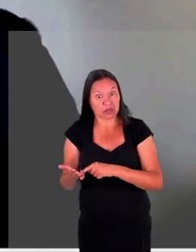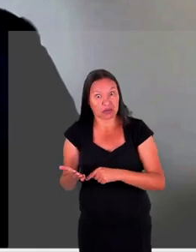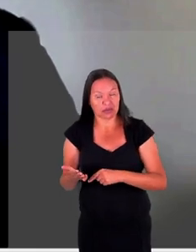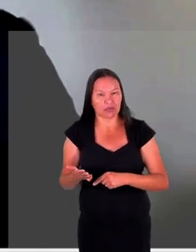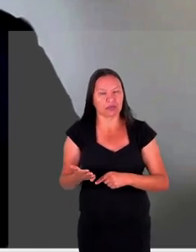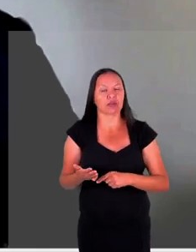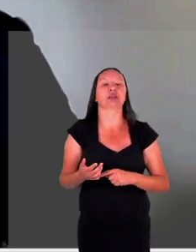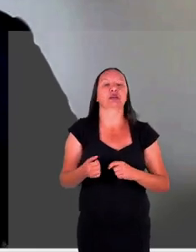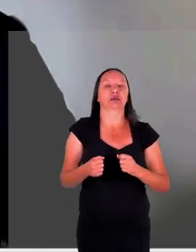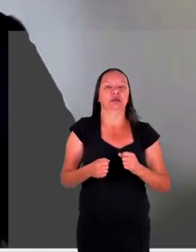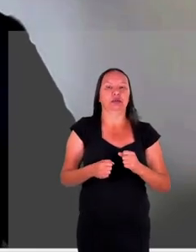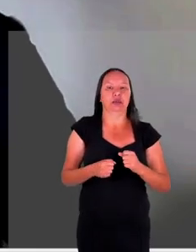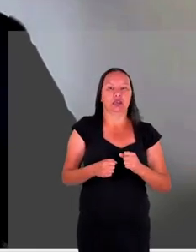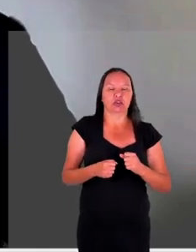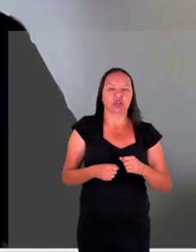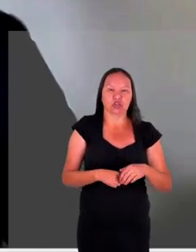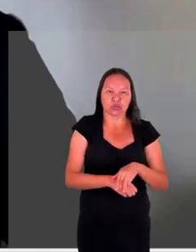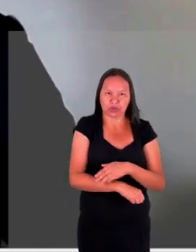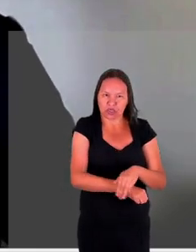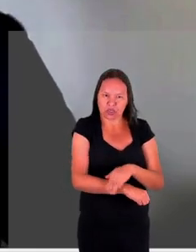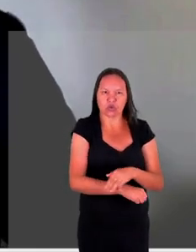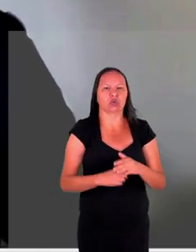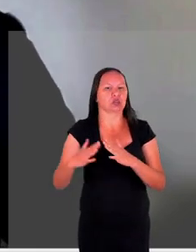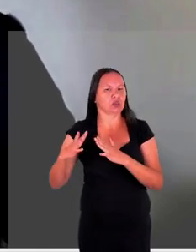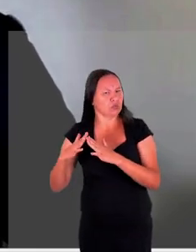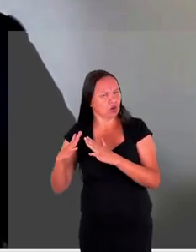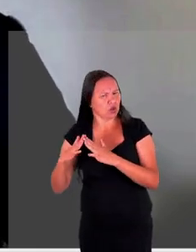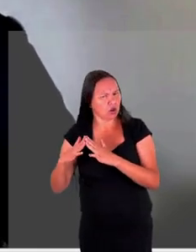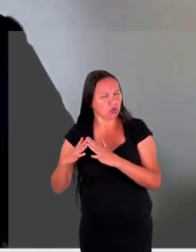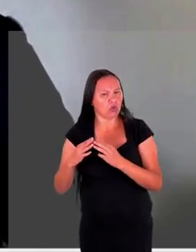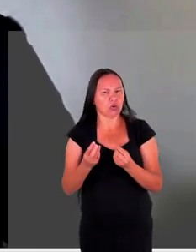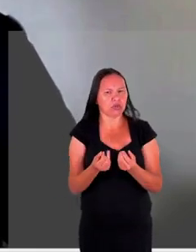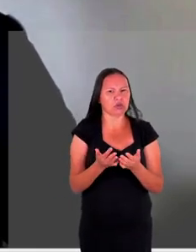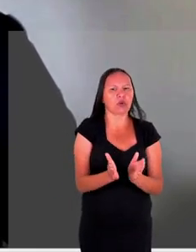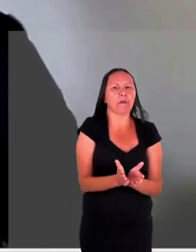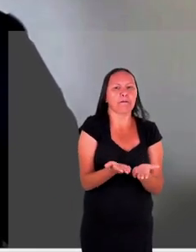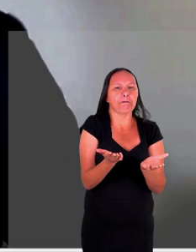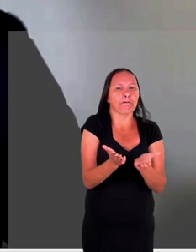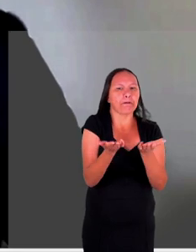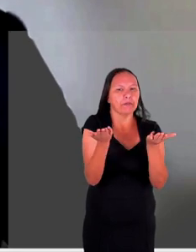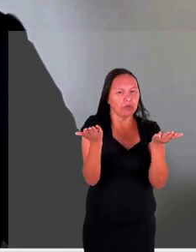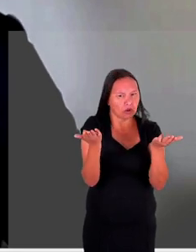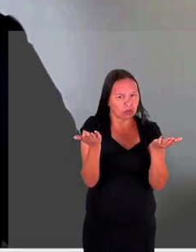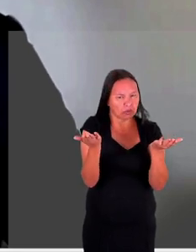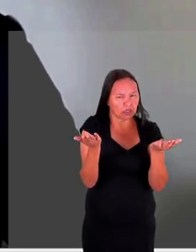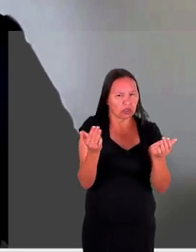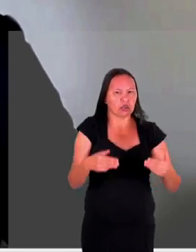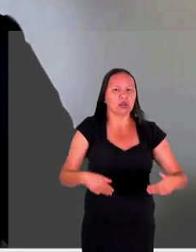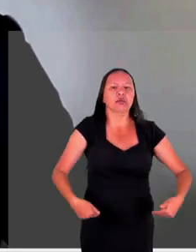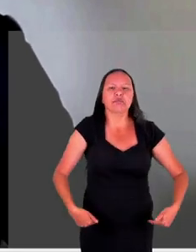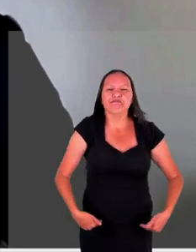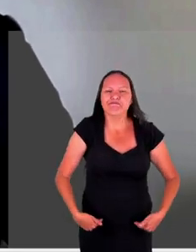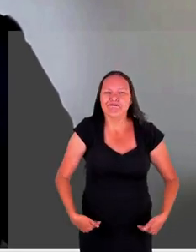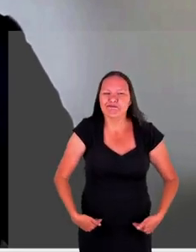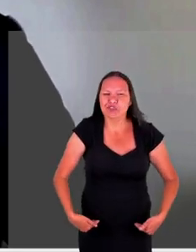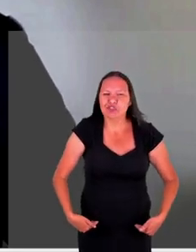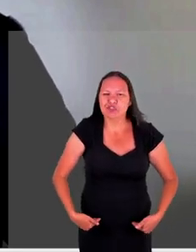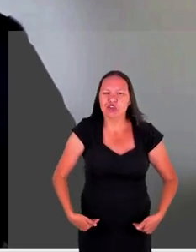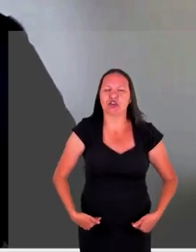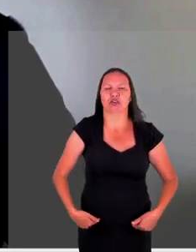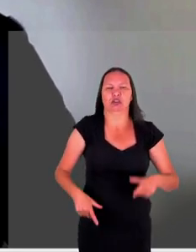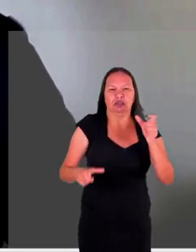que esses quadros de vulnerabilidade repito eles se sobrepõem a gente realmente sofre com a ideia da escassez